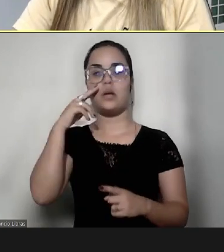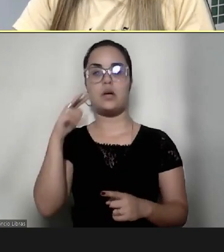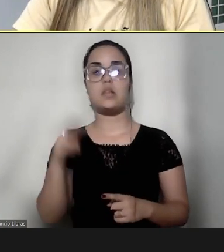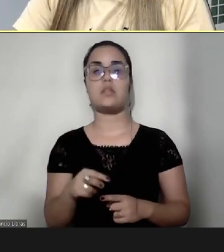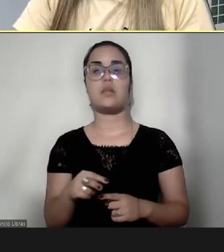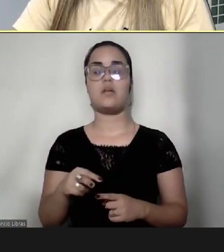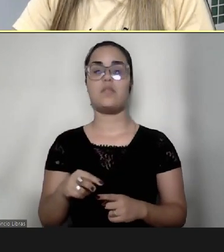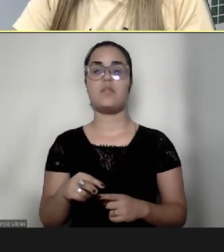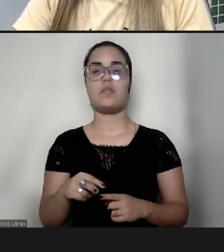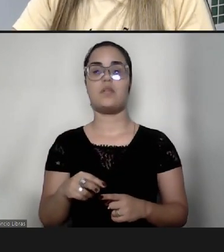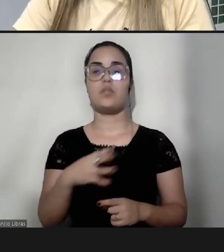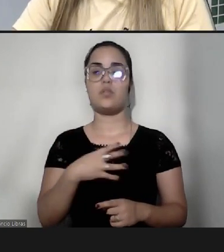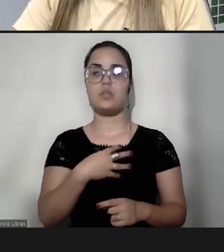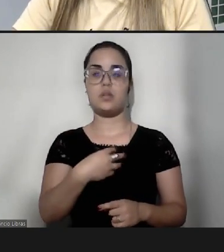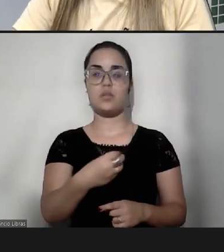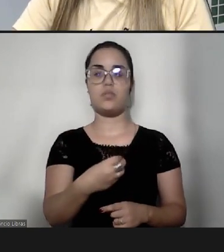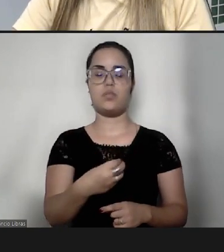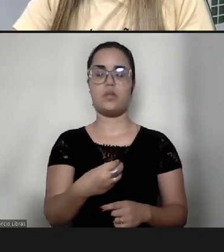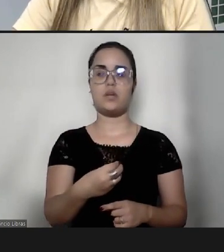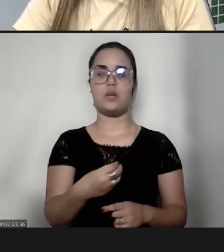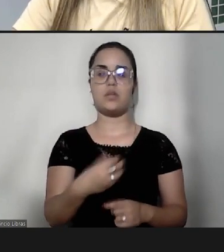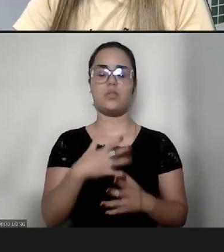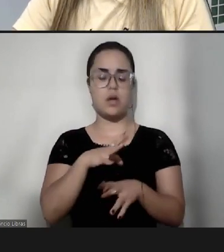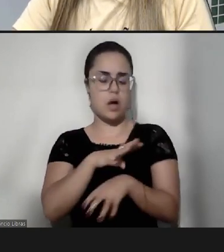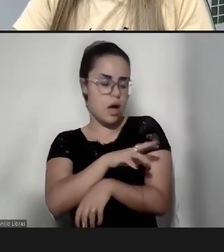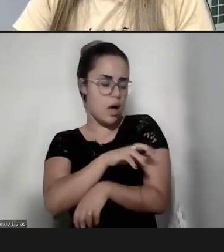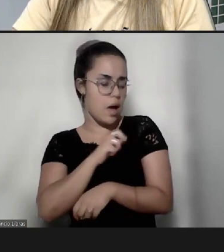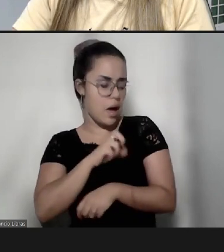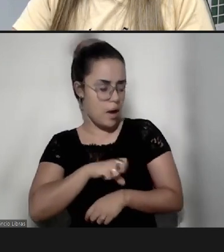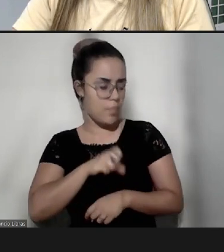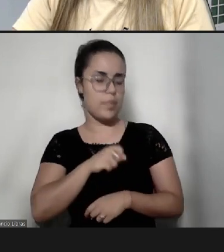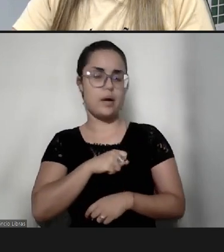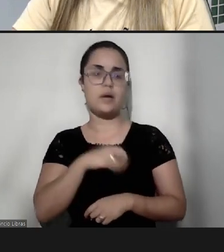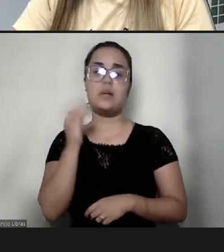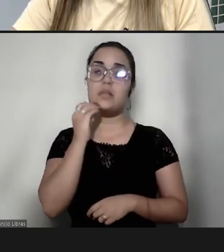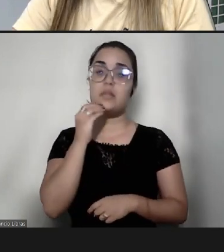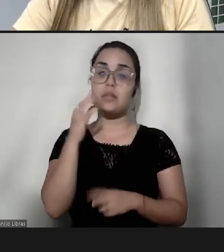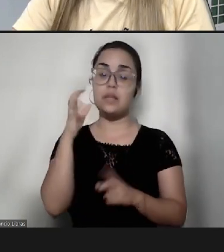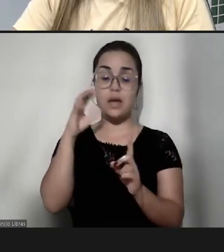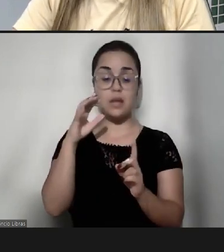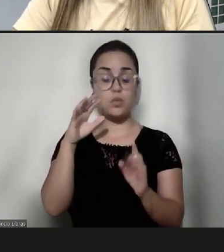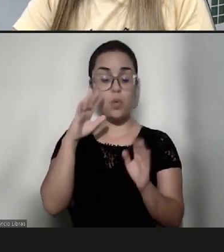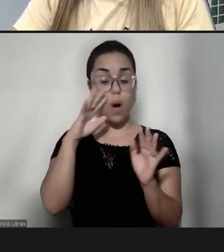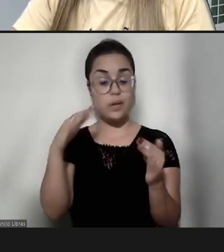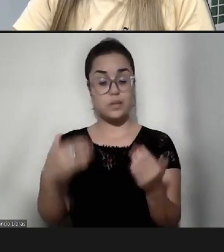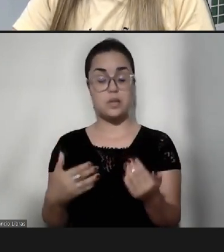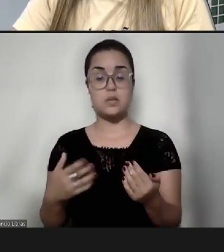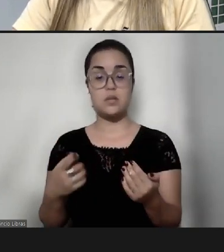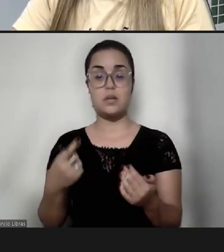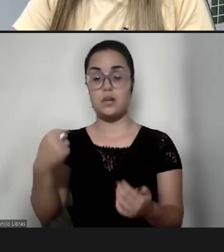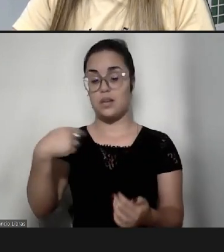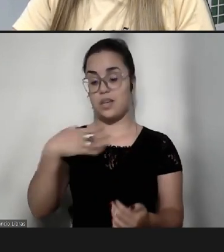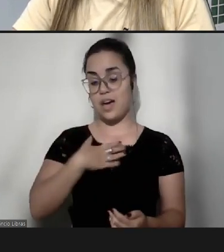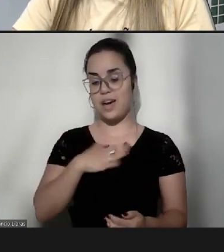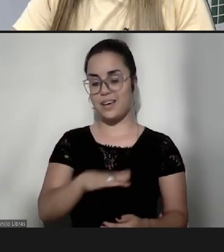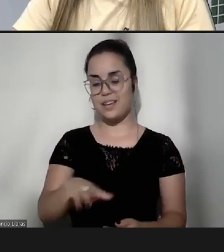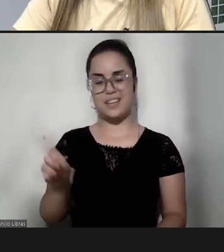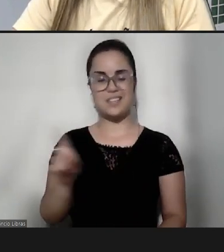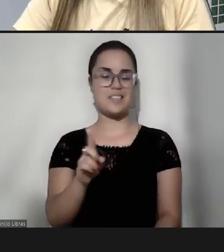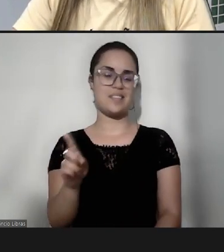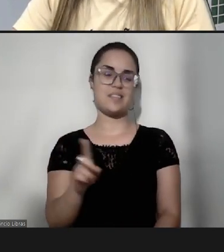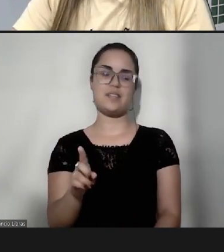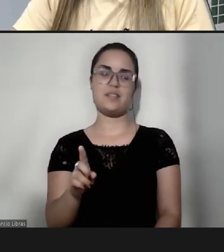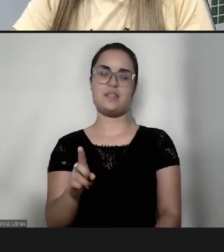o teu filho, né, sendo amado, tendo atenção, e ele não. Então, aquela